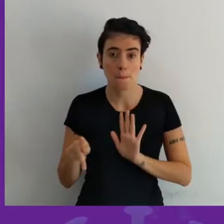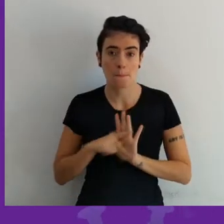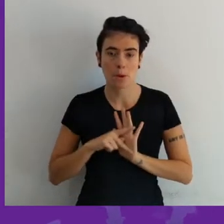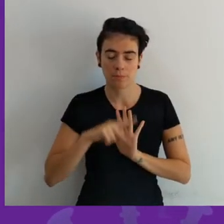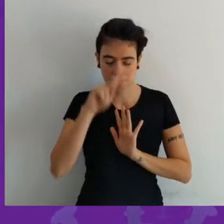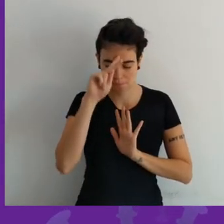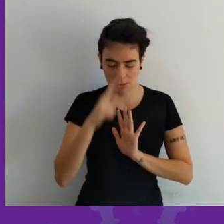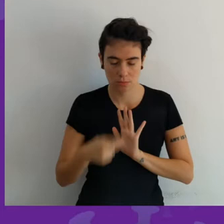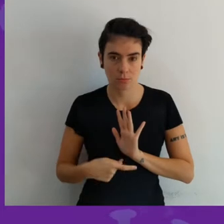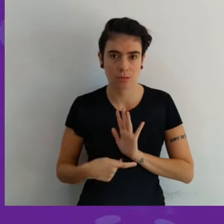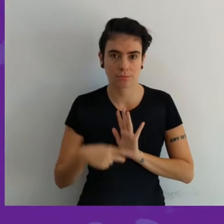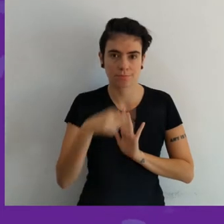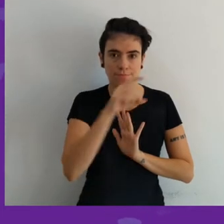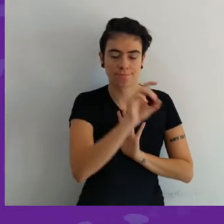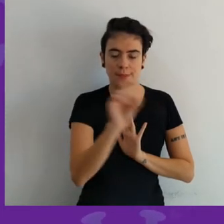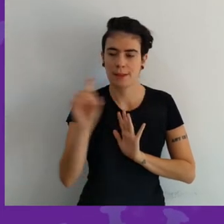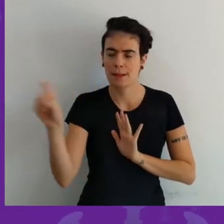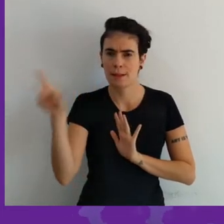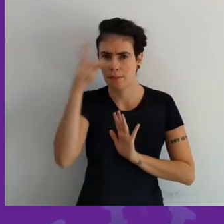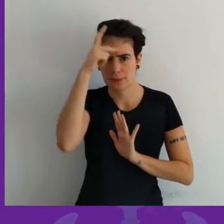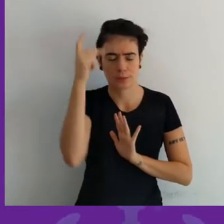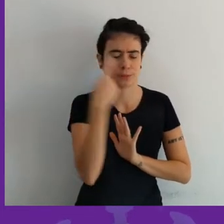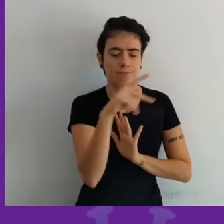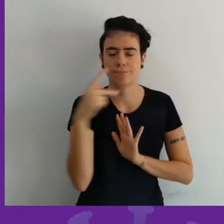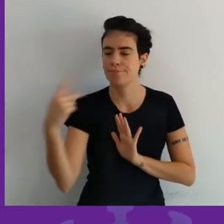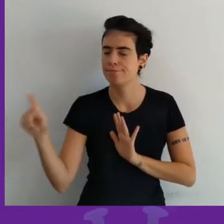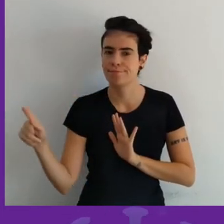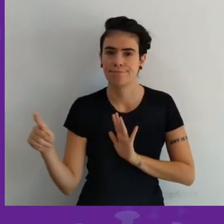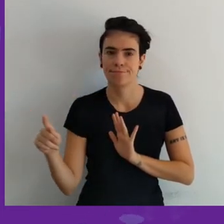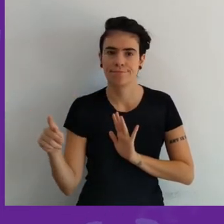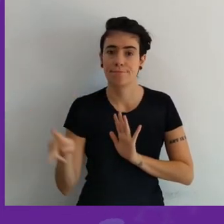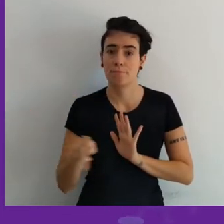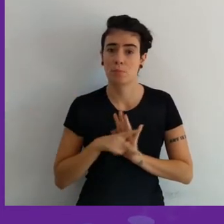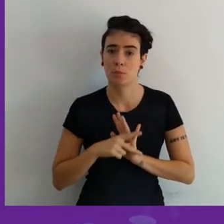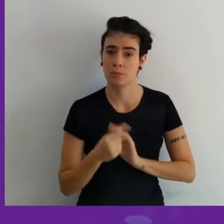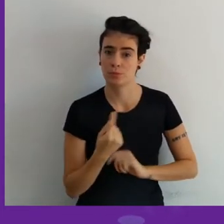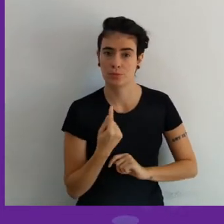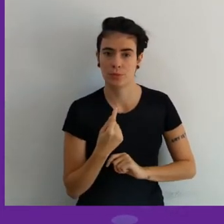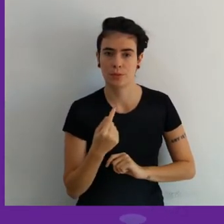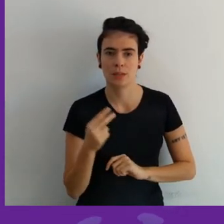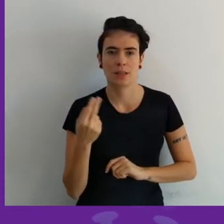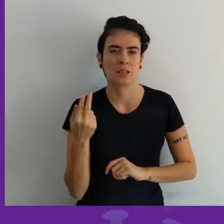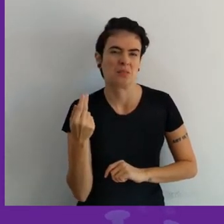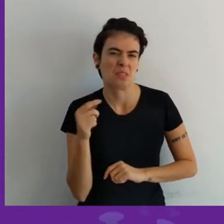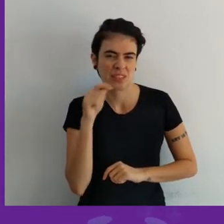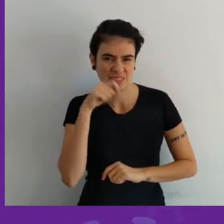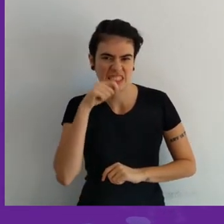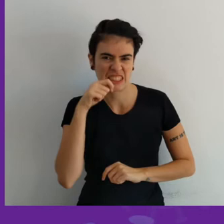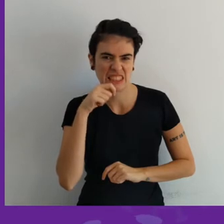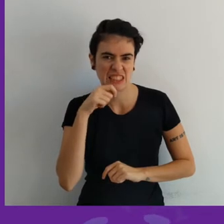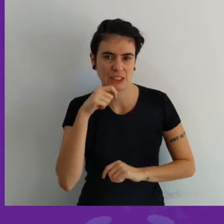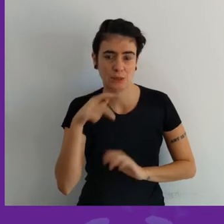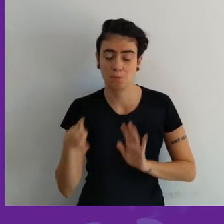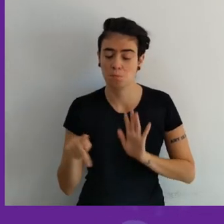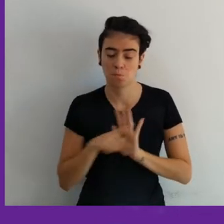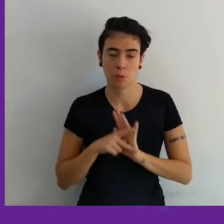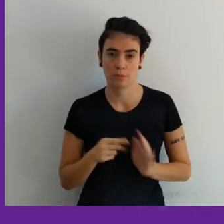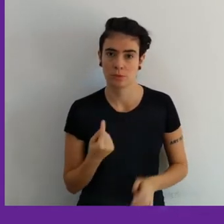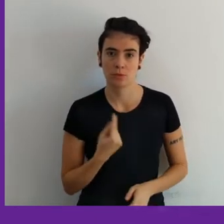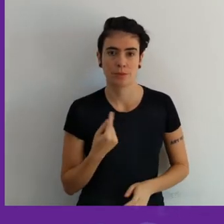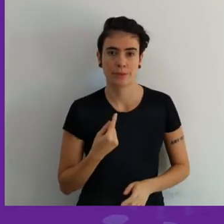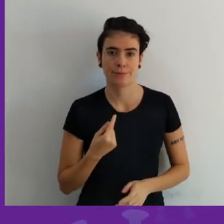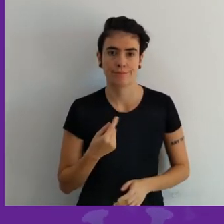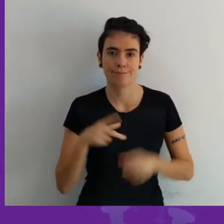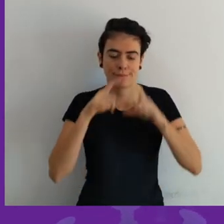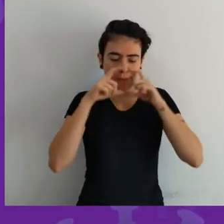uma pessoa com a outra cada um tem a sua e ninguém usa a máscara do outro igual se fosse um escovo de dente mesmo